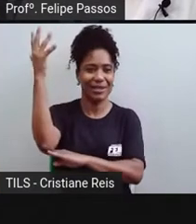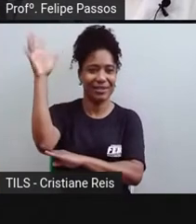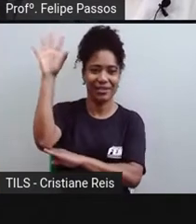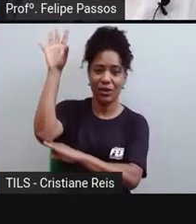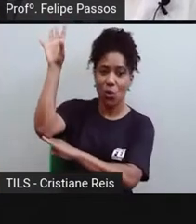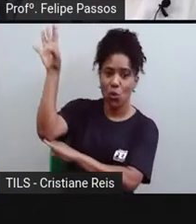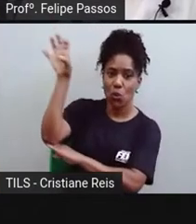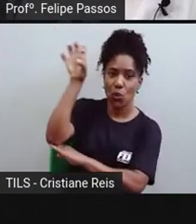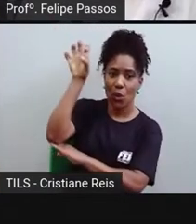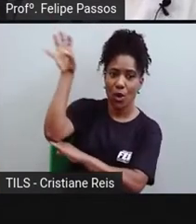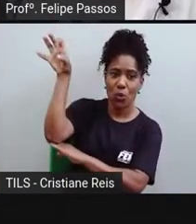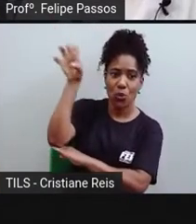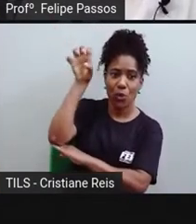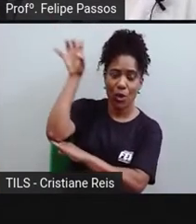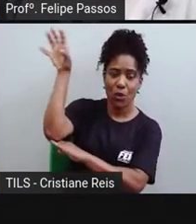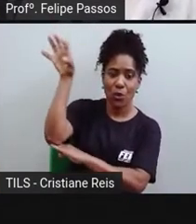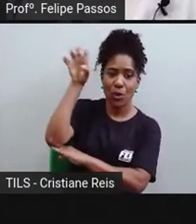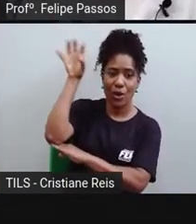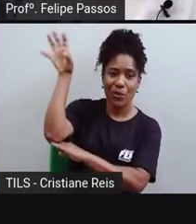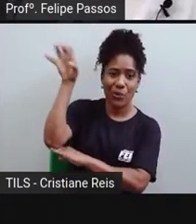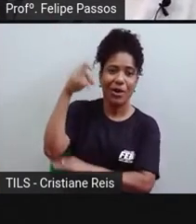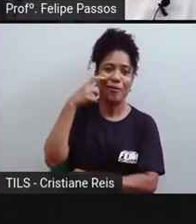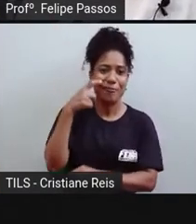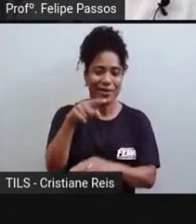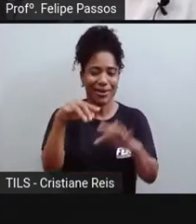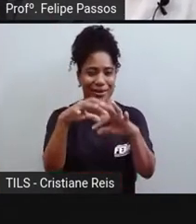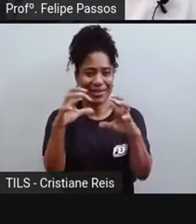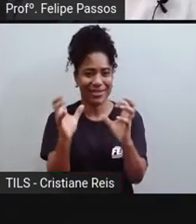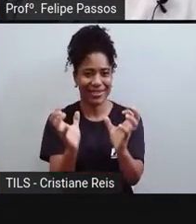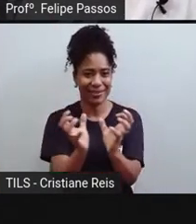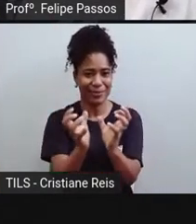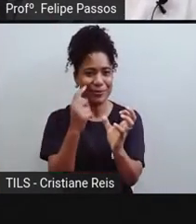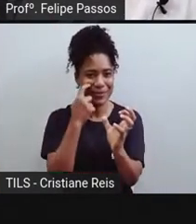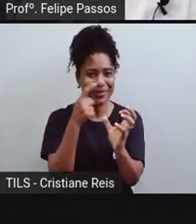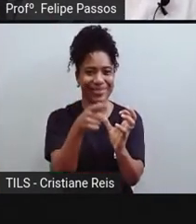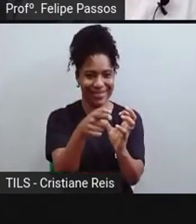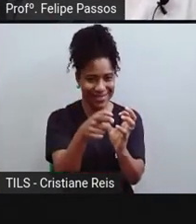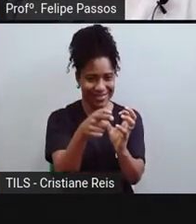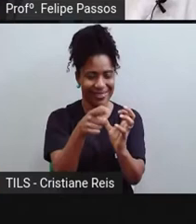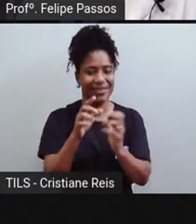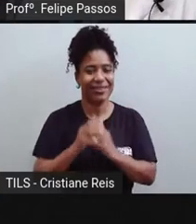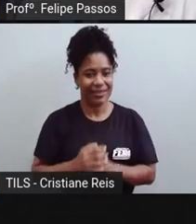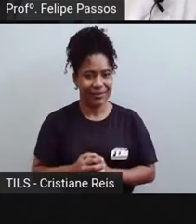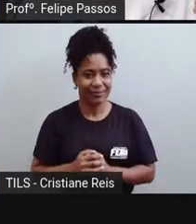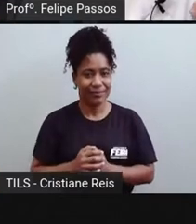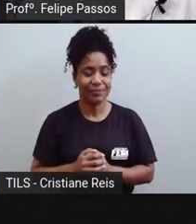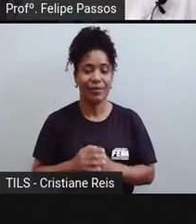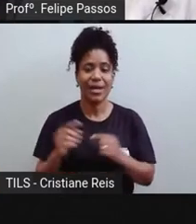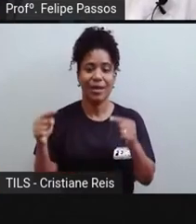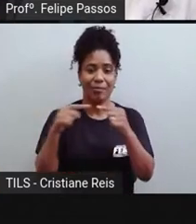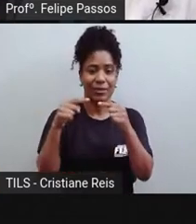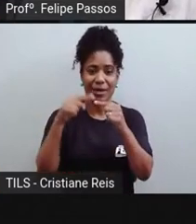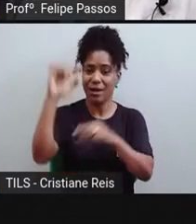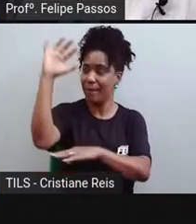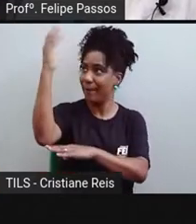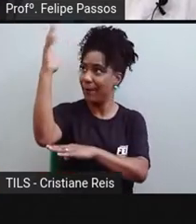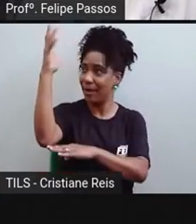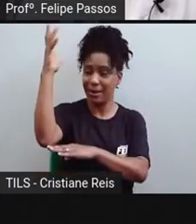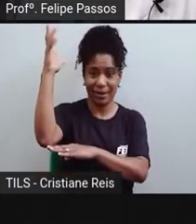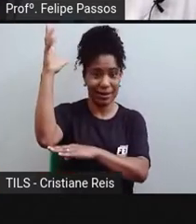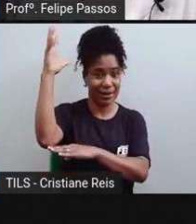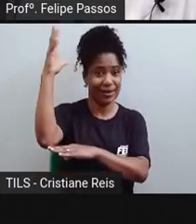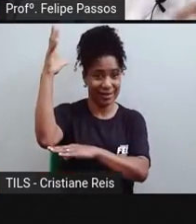repolho, representando todas as plantas, tá? A planta, ela consegue pegar essa energia do sol